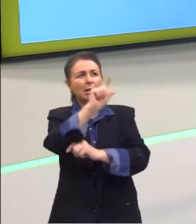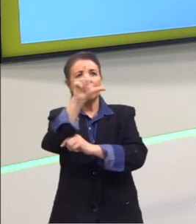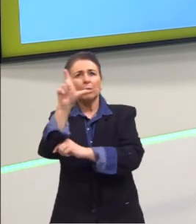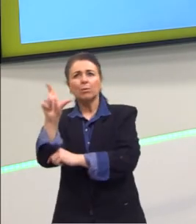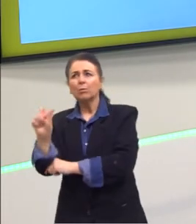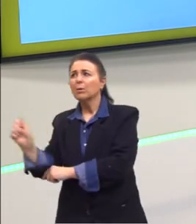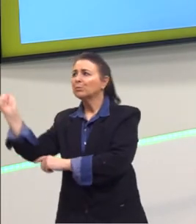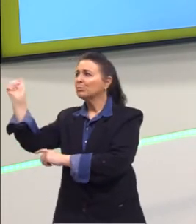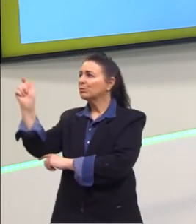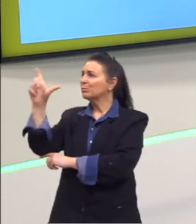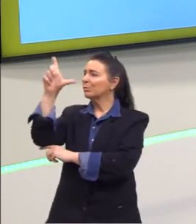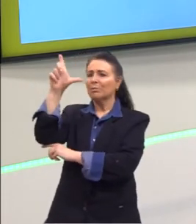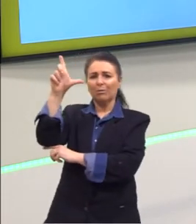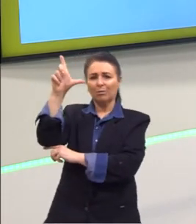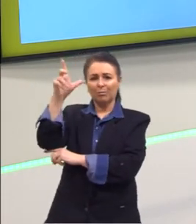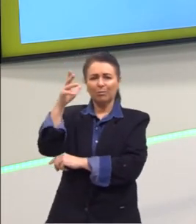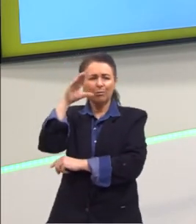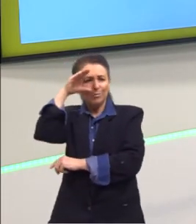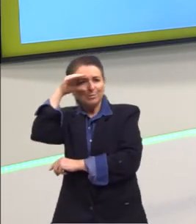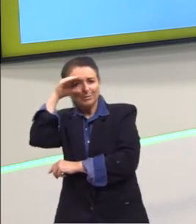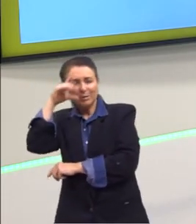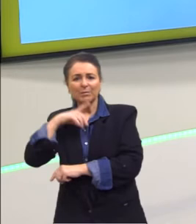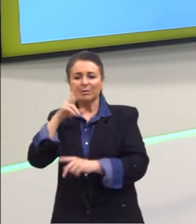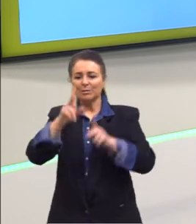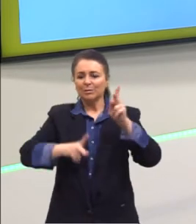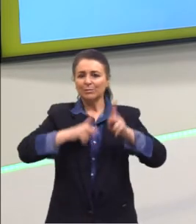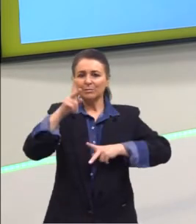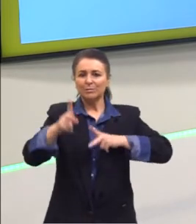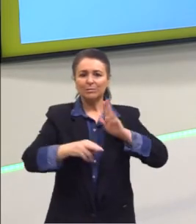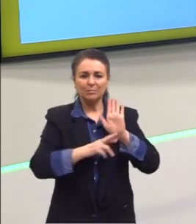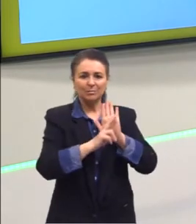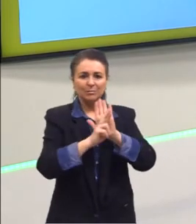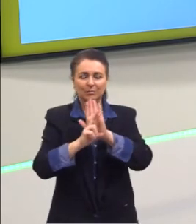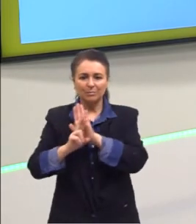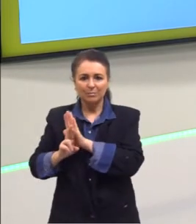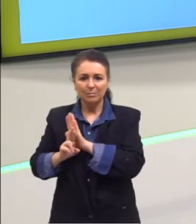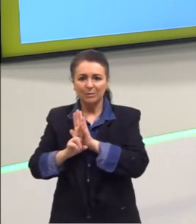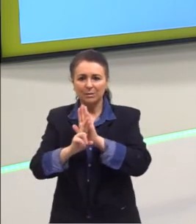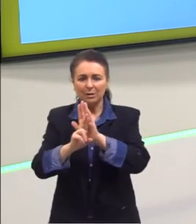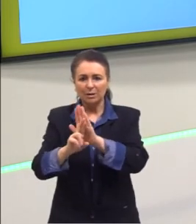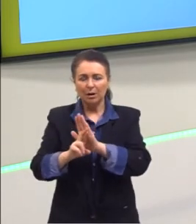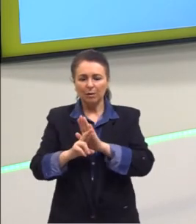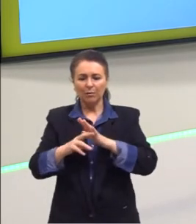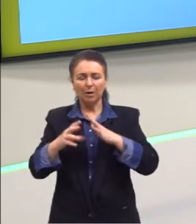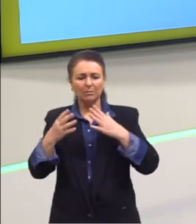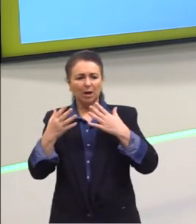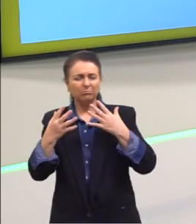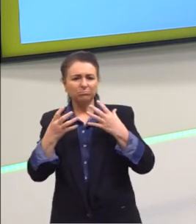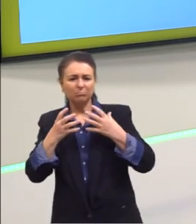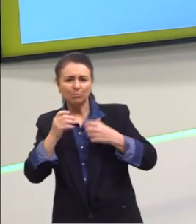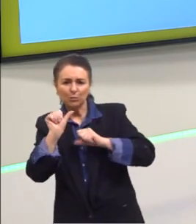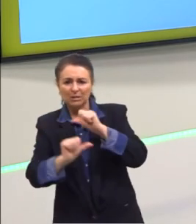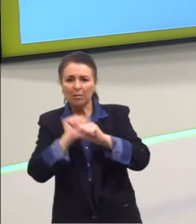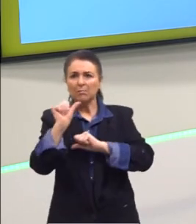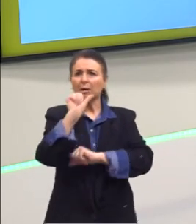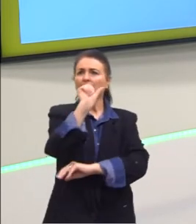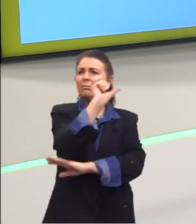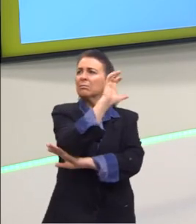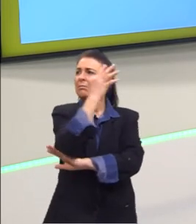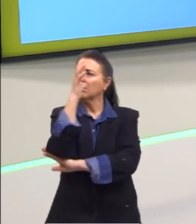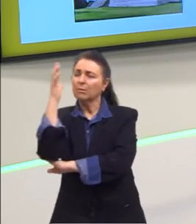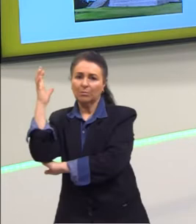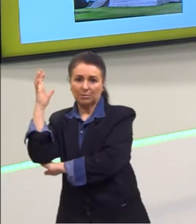sol. Eram civilizações que retratavam esse comportamento e essas mudanças da natureza.